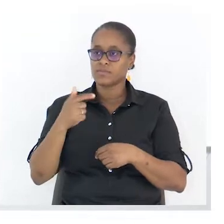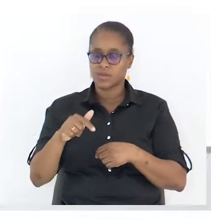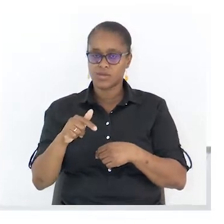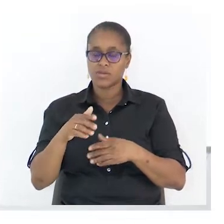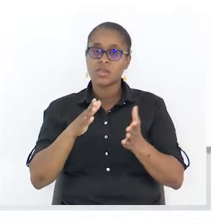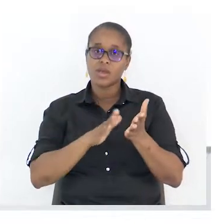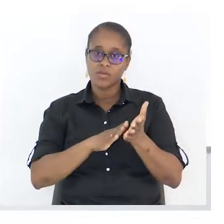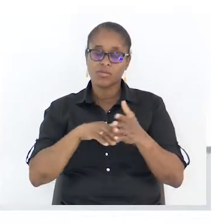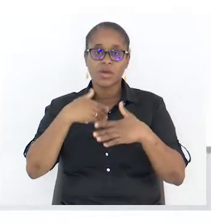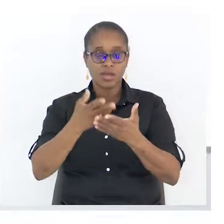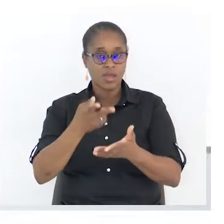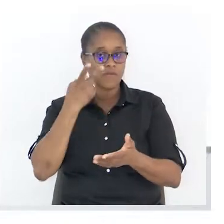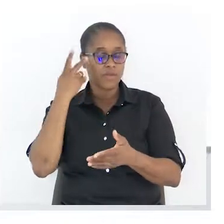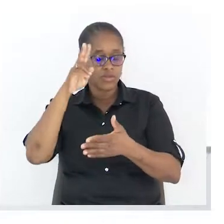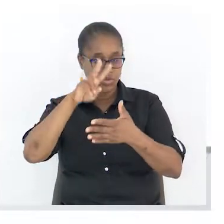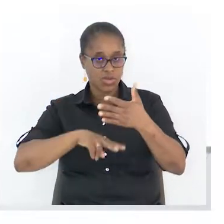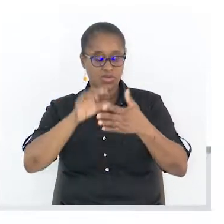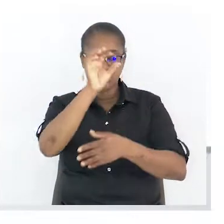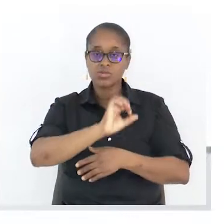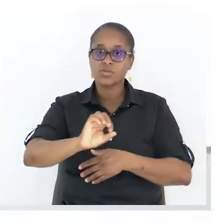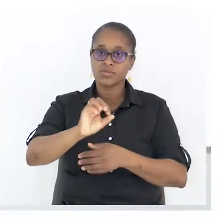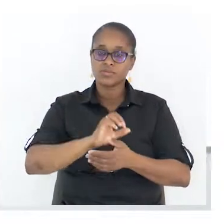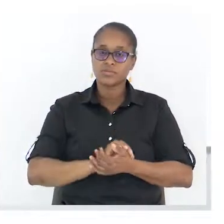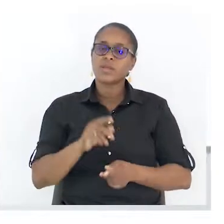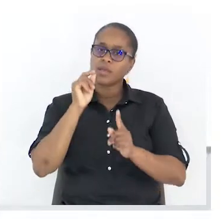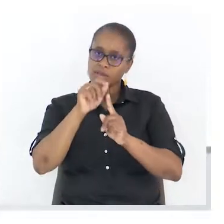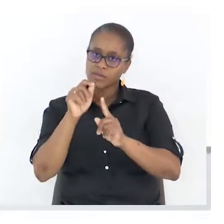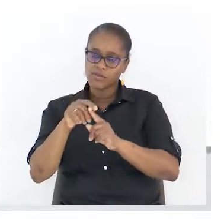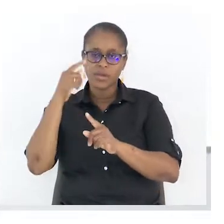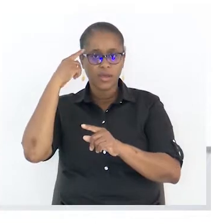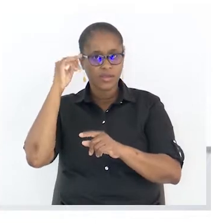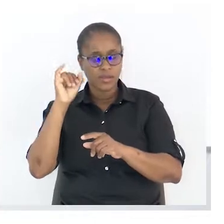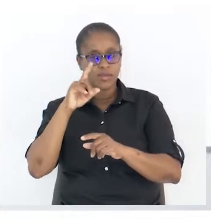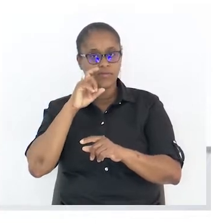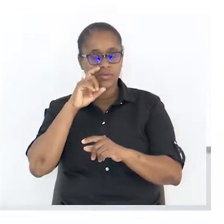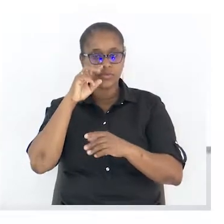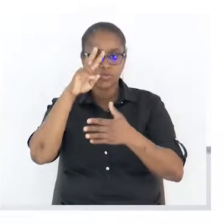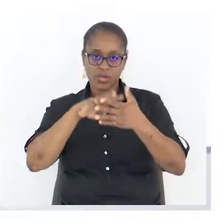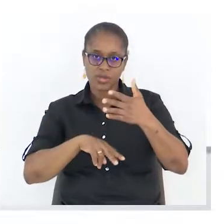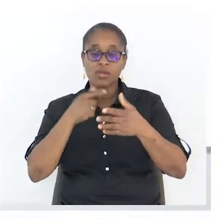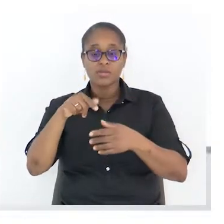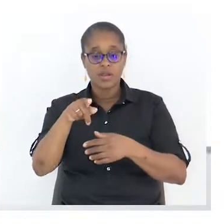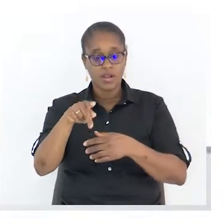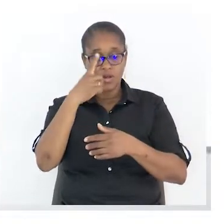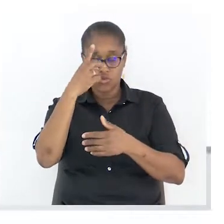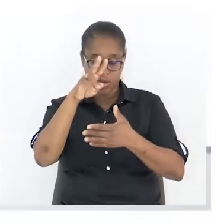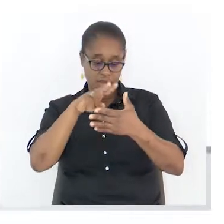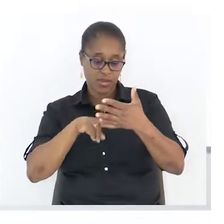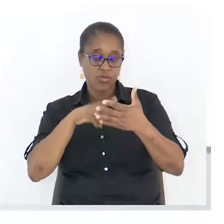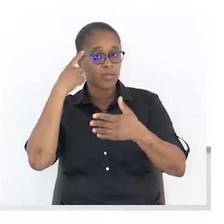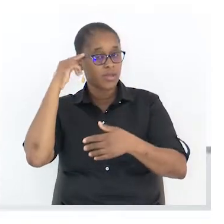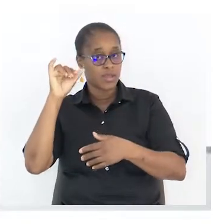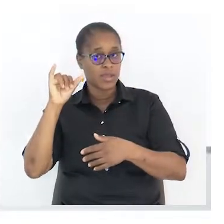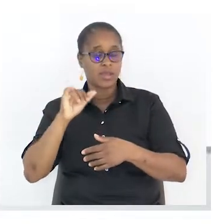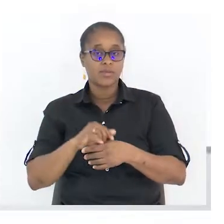texto? Identifica a ideia defendida no texto. Há lá uma ideia. Então, vais identificá-la. E depois vais comprovar com